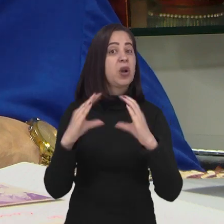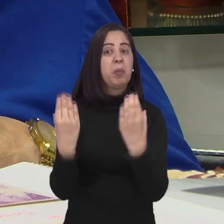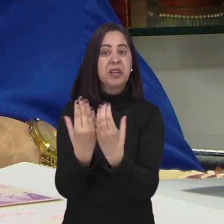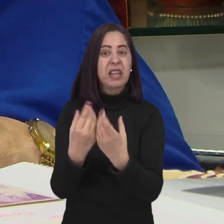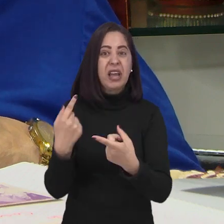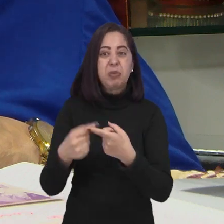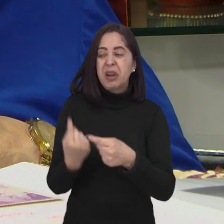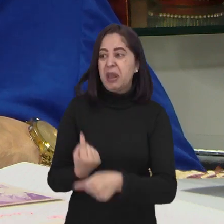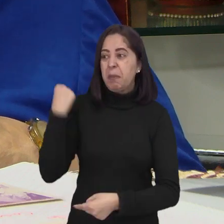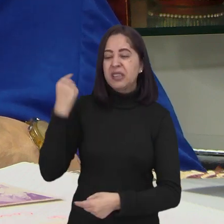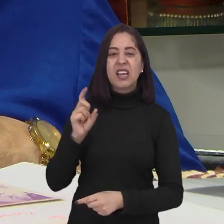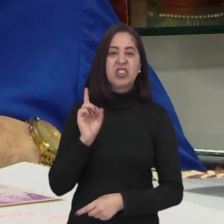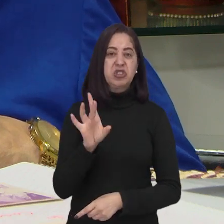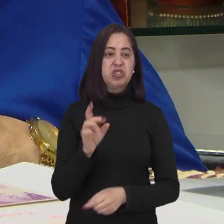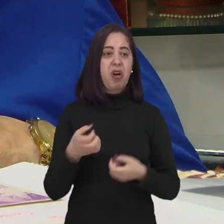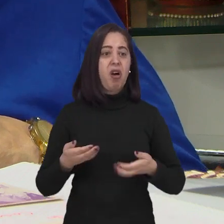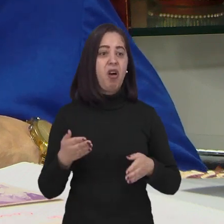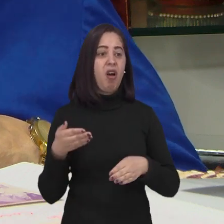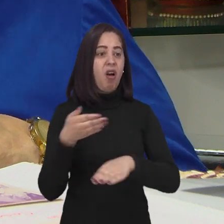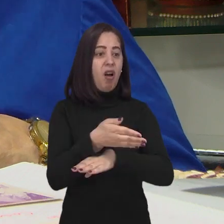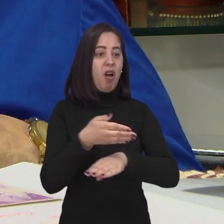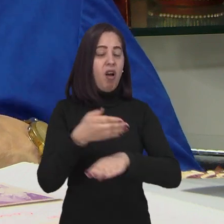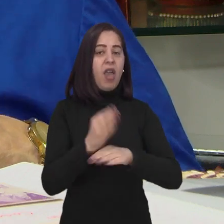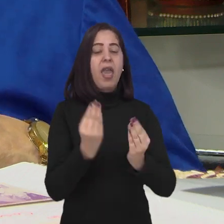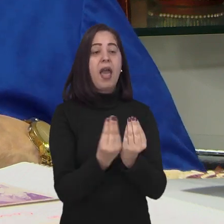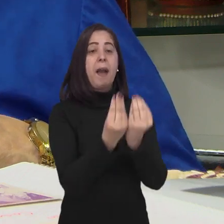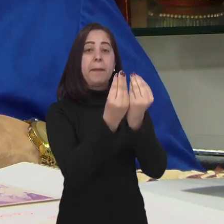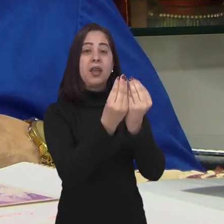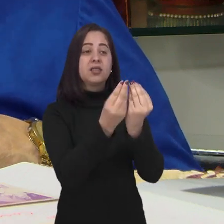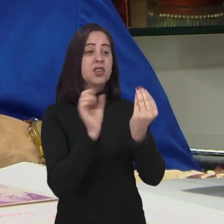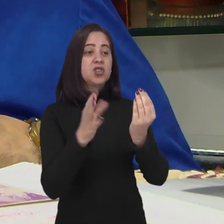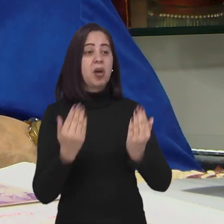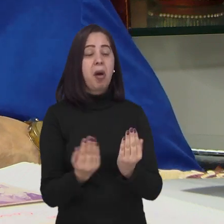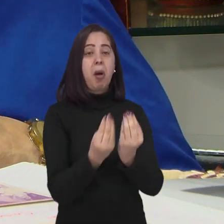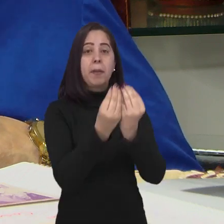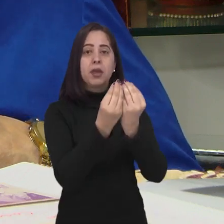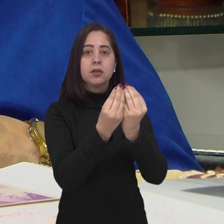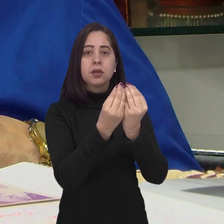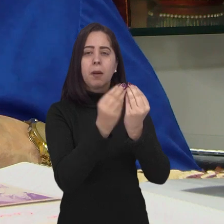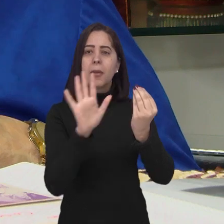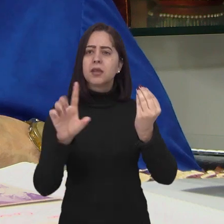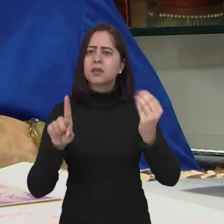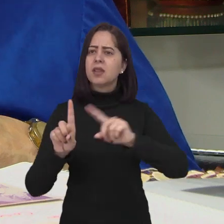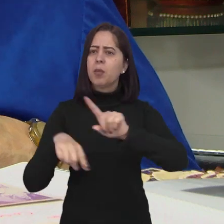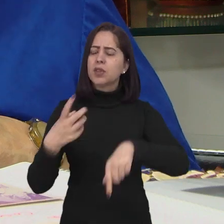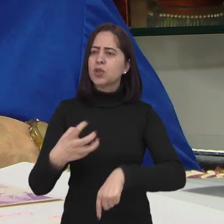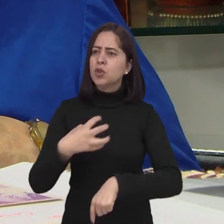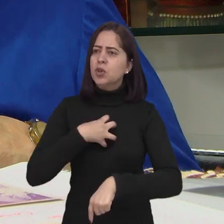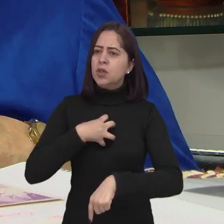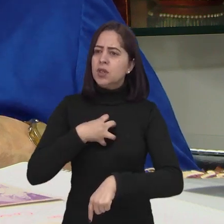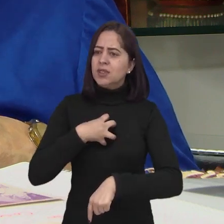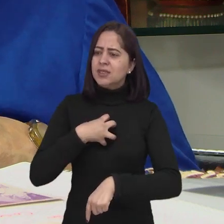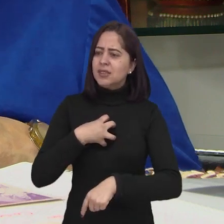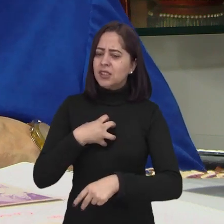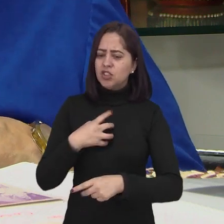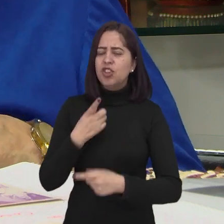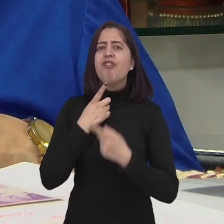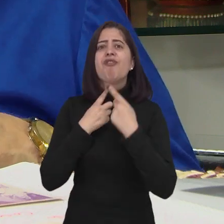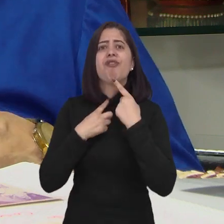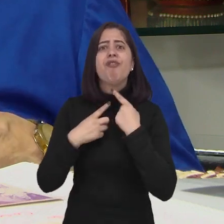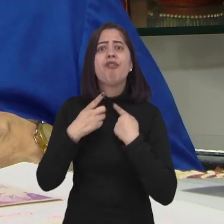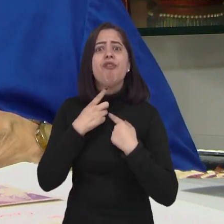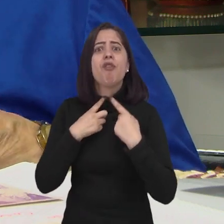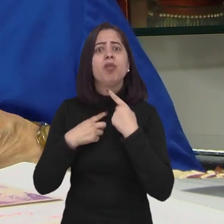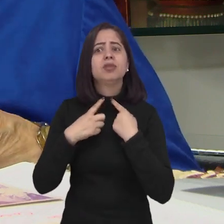nós não fazíamos nada. Nós só íamos na missa. Daí, depois que nós fizemos esse retiro, eu senti a necessidade, nós dois sentimos a